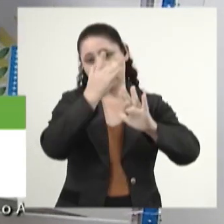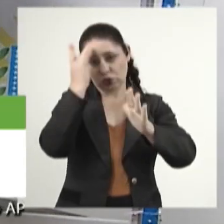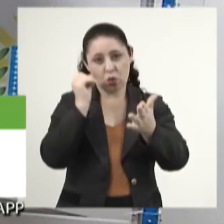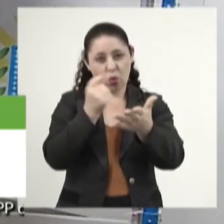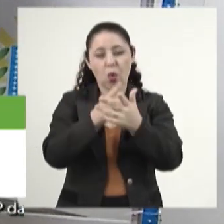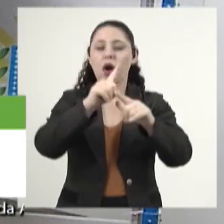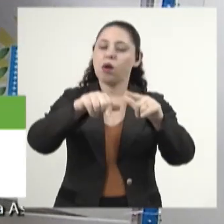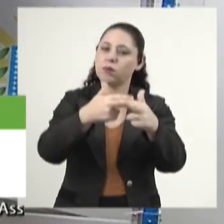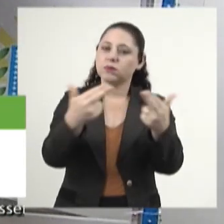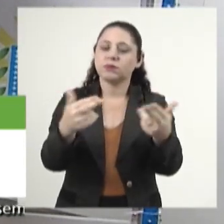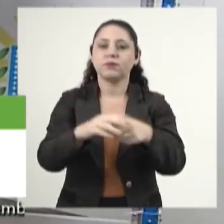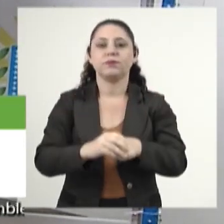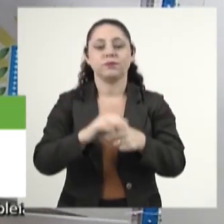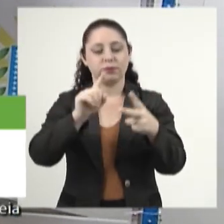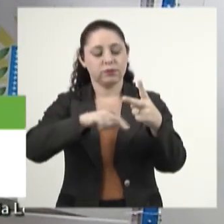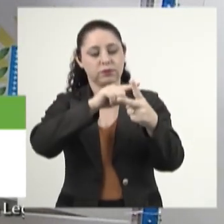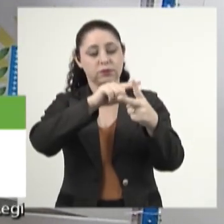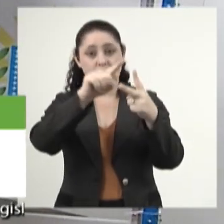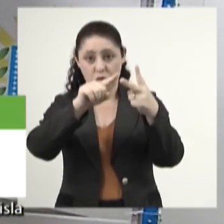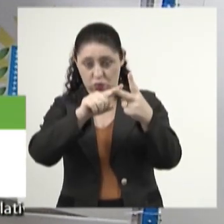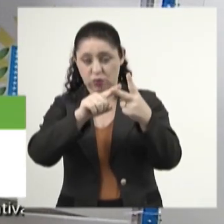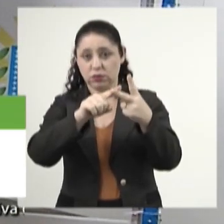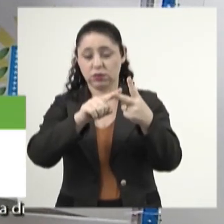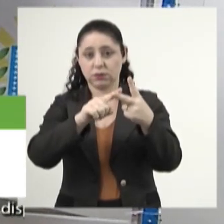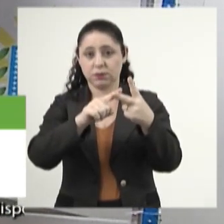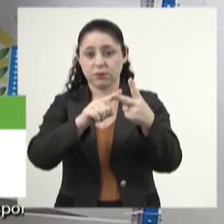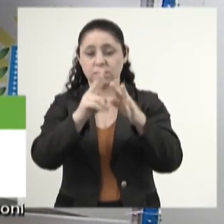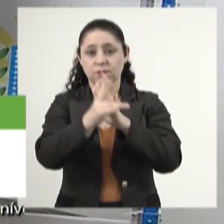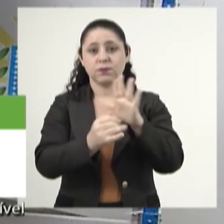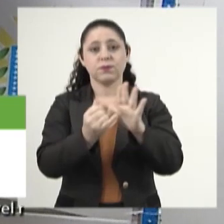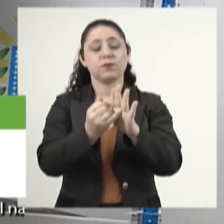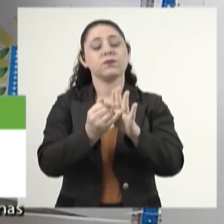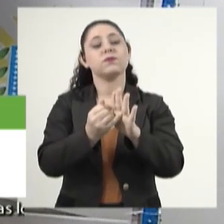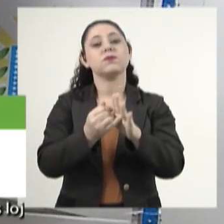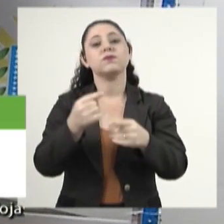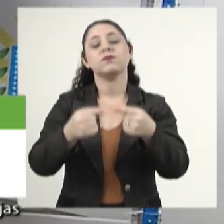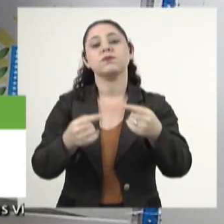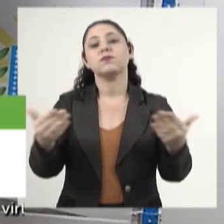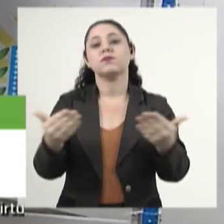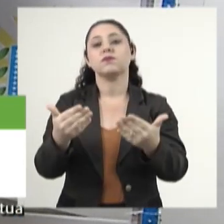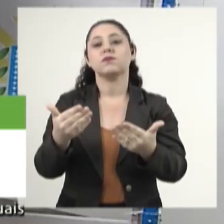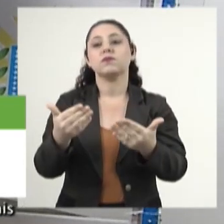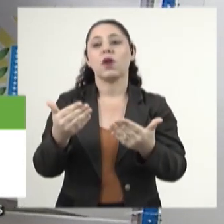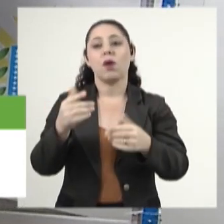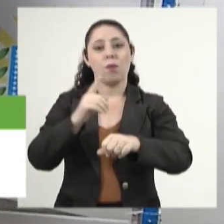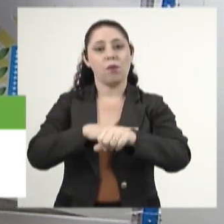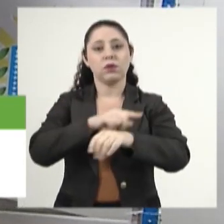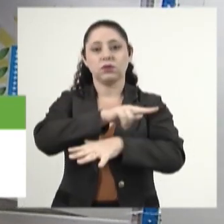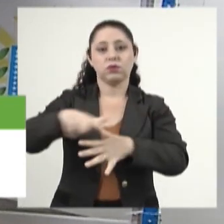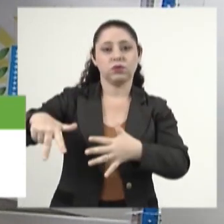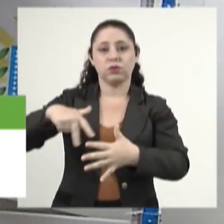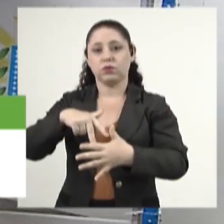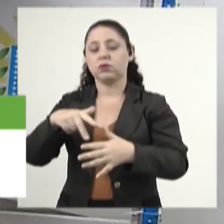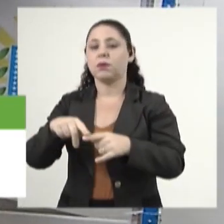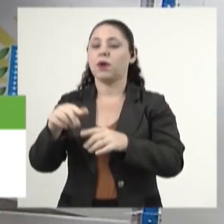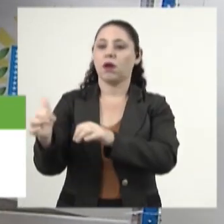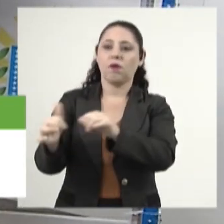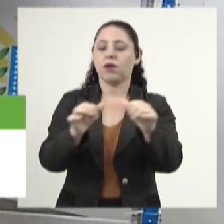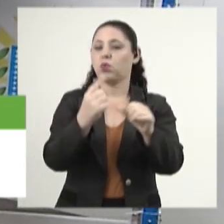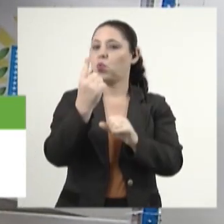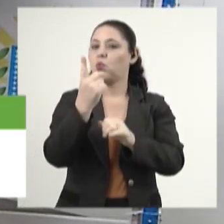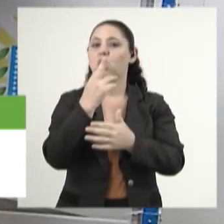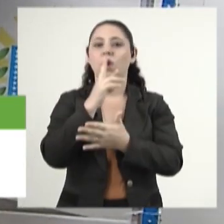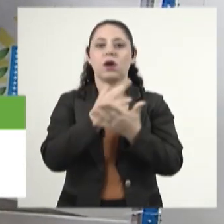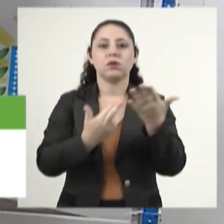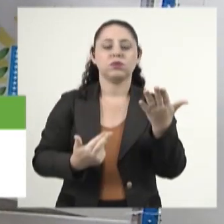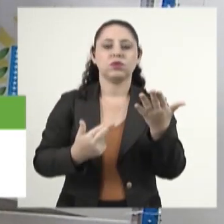Além desses dois projetos de lei discutidos, votados e aprovados hoje, os deputados, durante a ordem do dia, também analisaram um